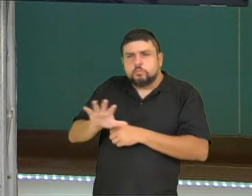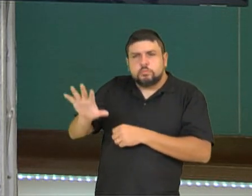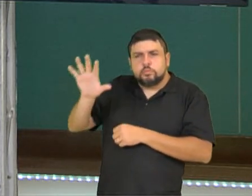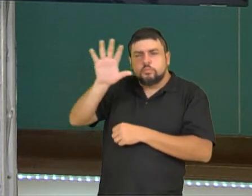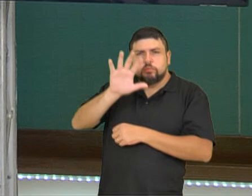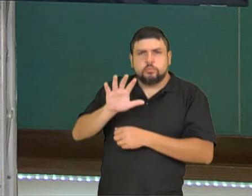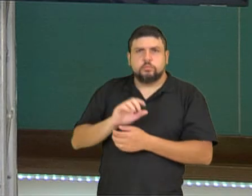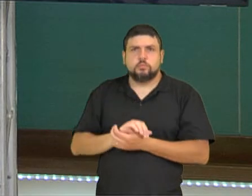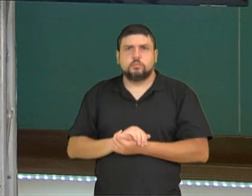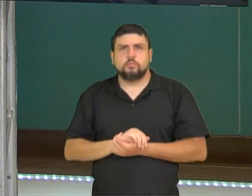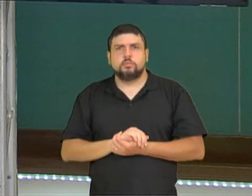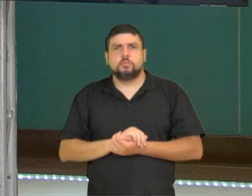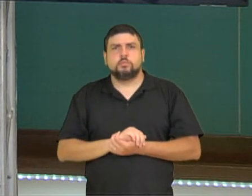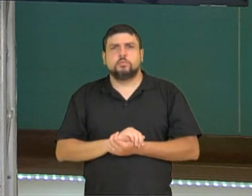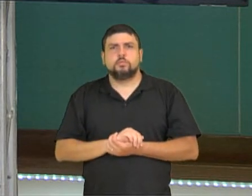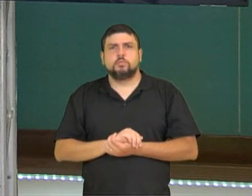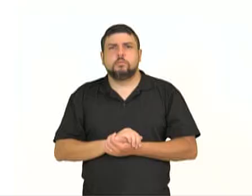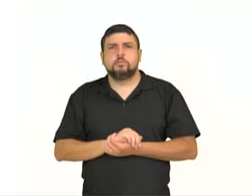essa imagem.